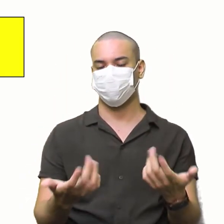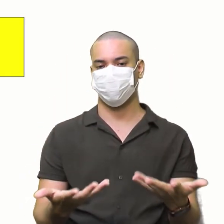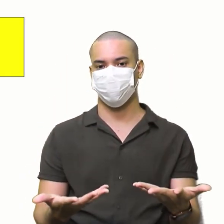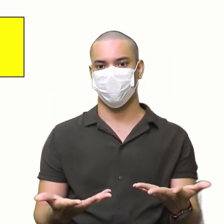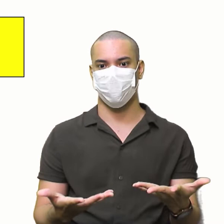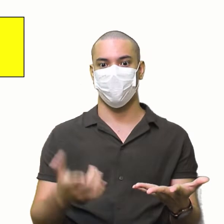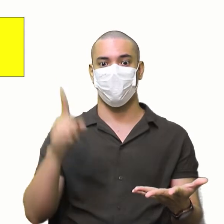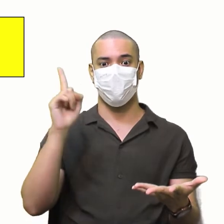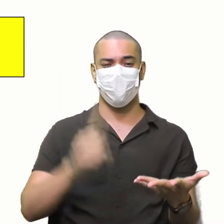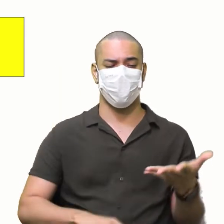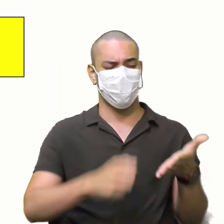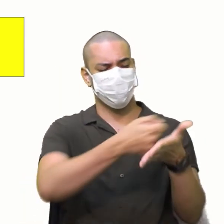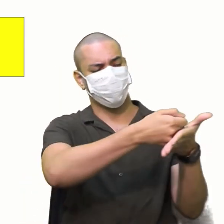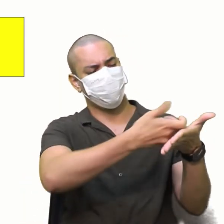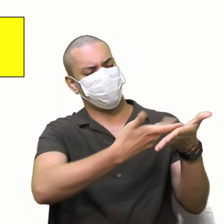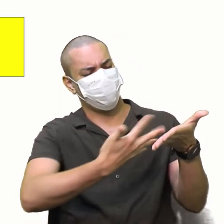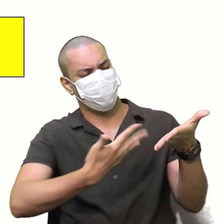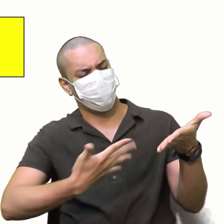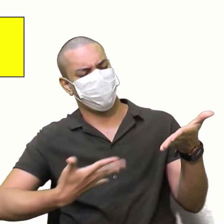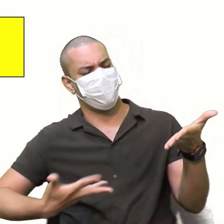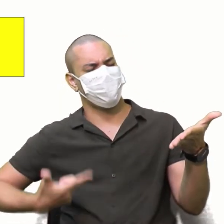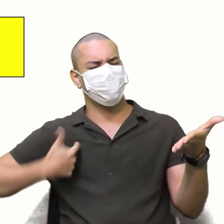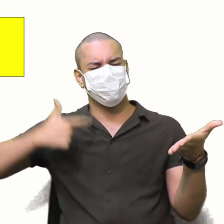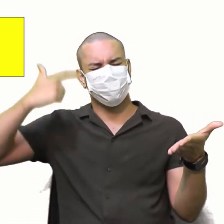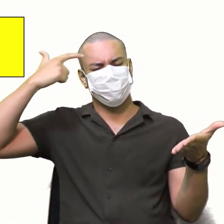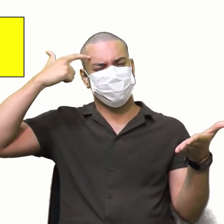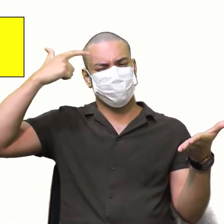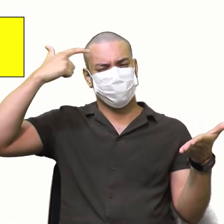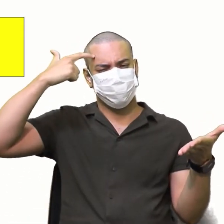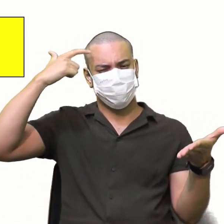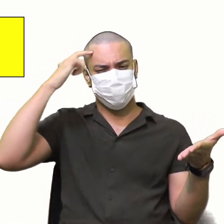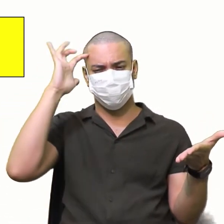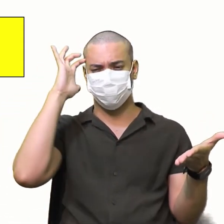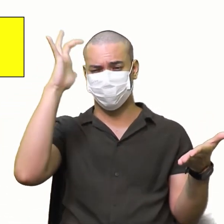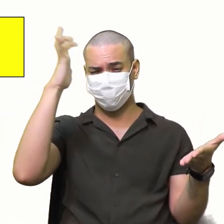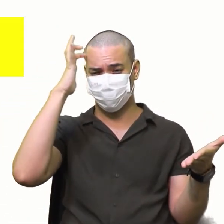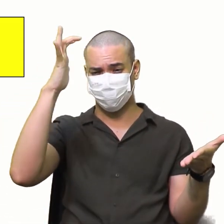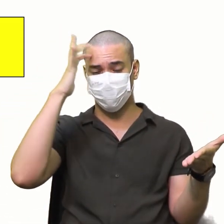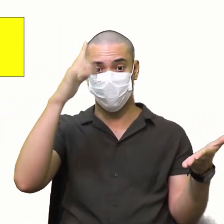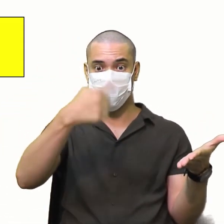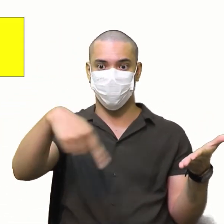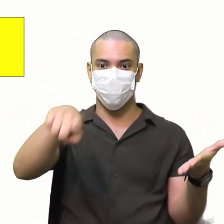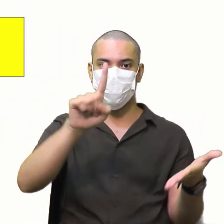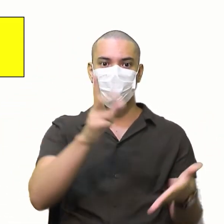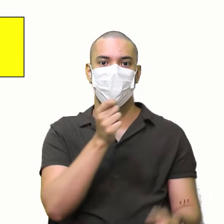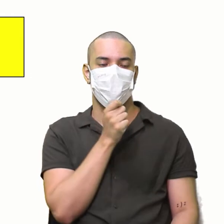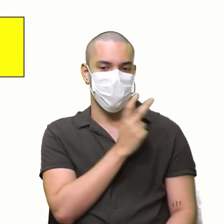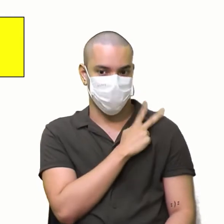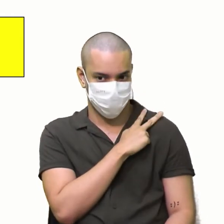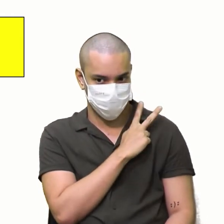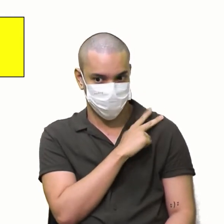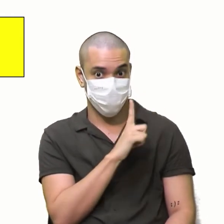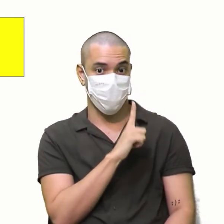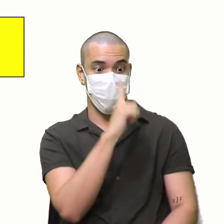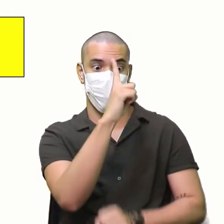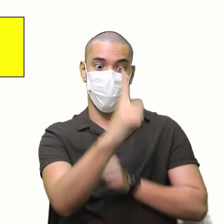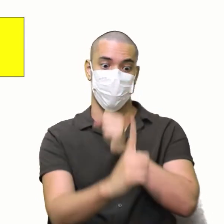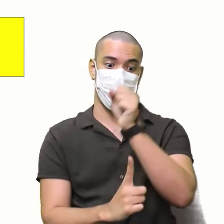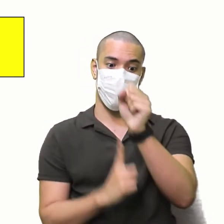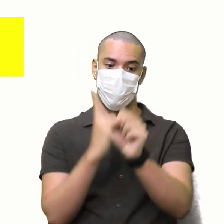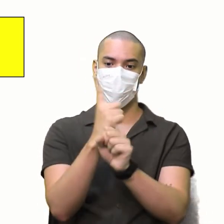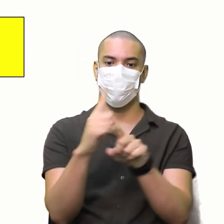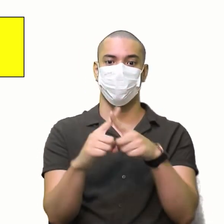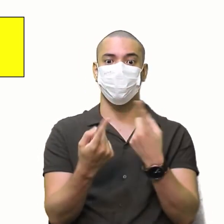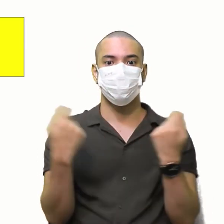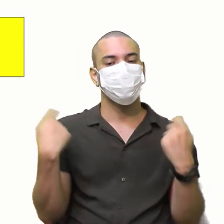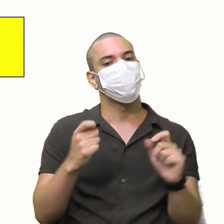Grande E exige muito de você Você tá no segundo ano Quer dizer Ainda tem um ano Pela frente Mas você já tem